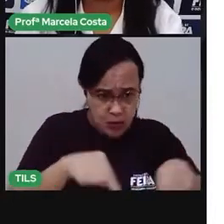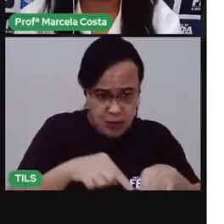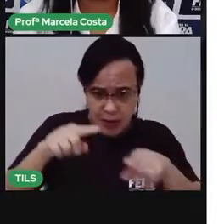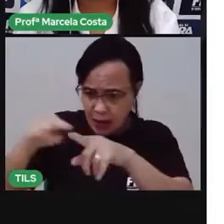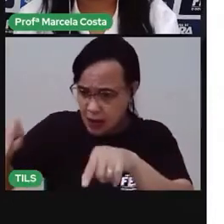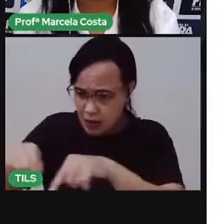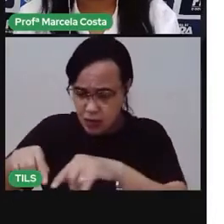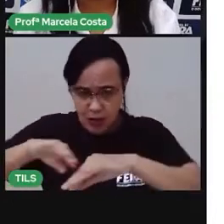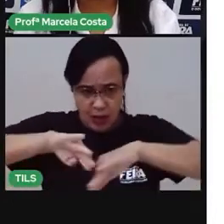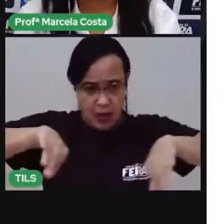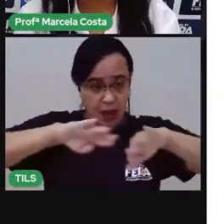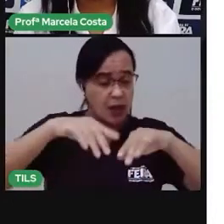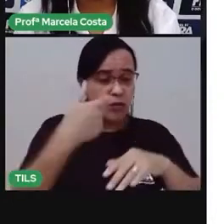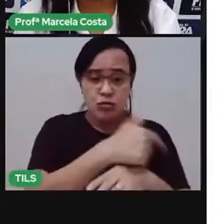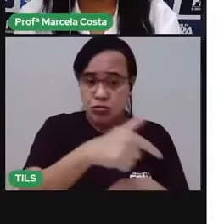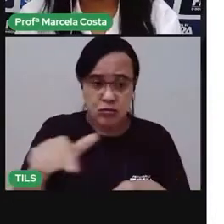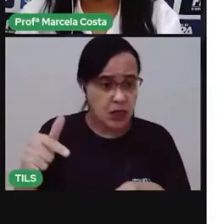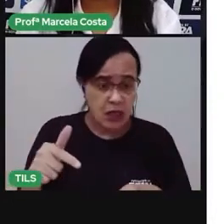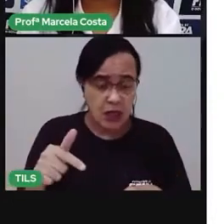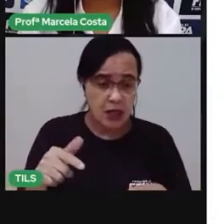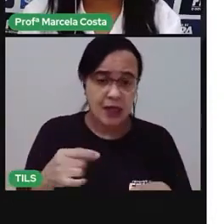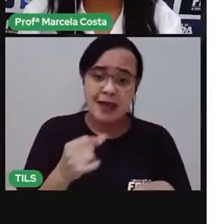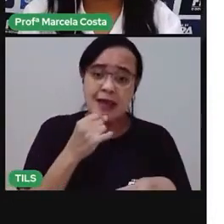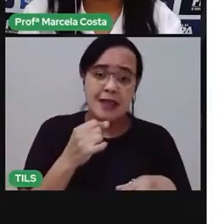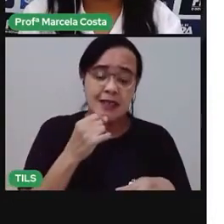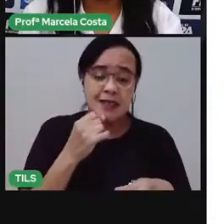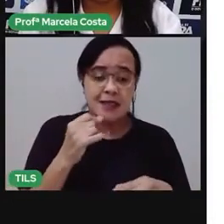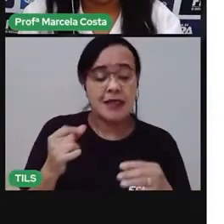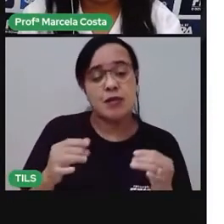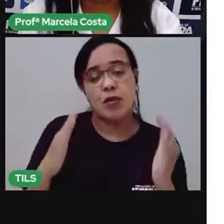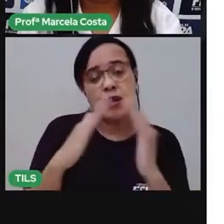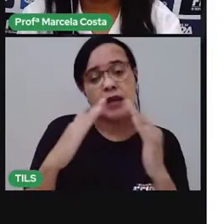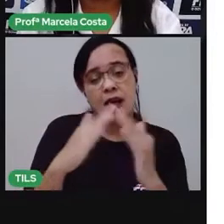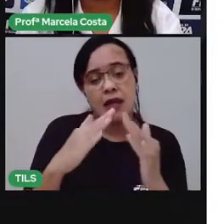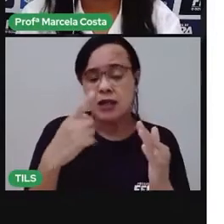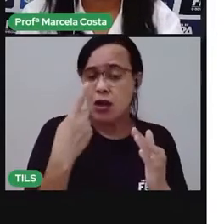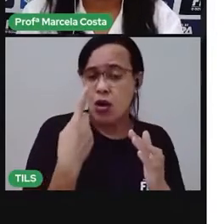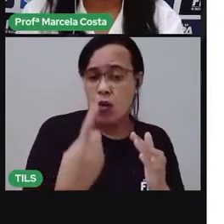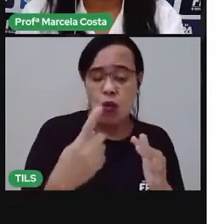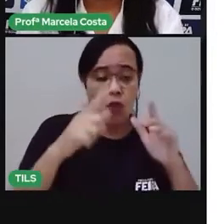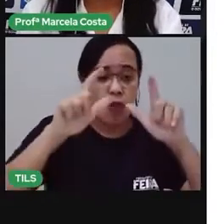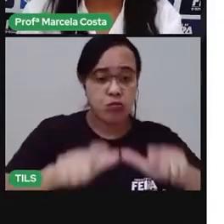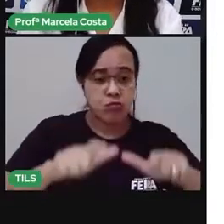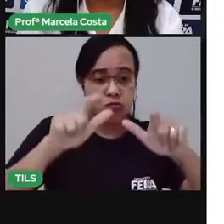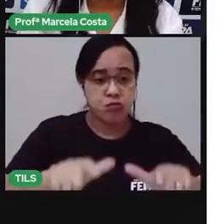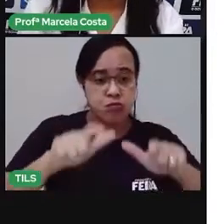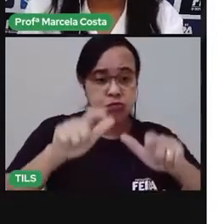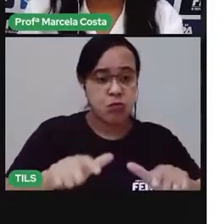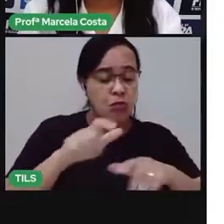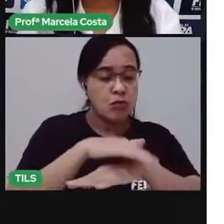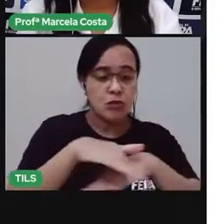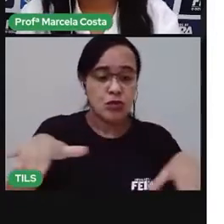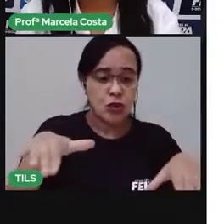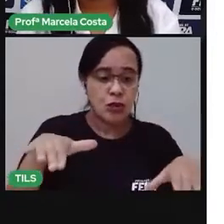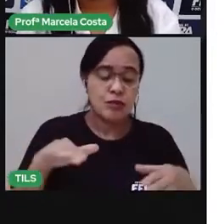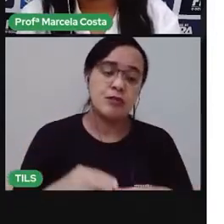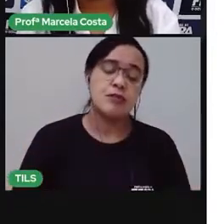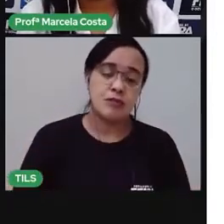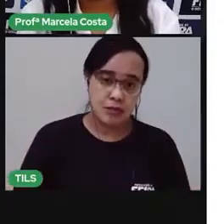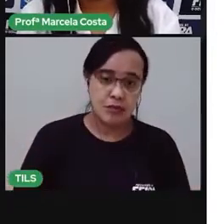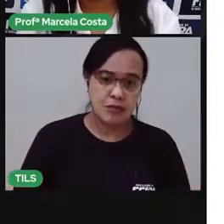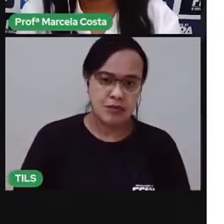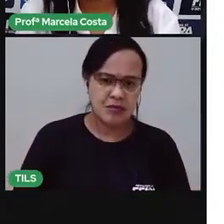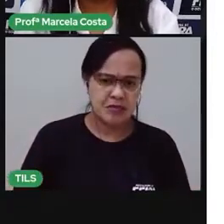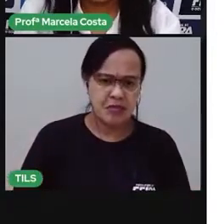Por exemplo, temos aqui uma casa que só tem um cômodo. Ela não... Ah, mas essa casa não tem